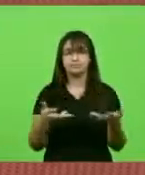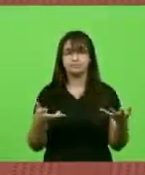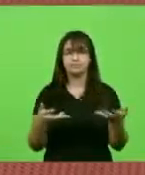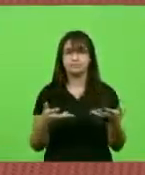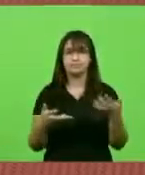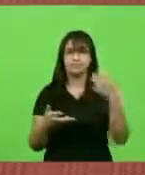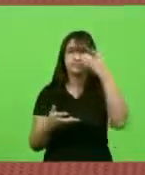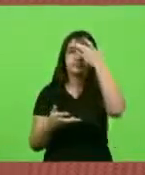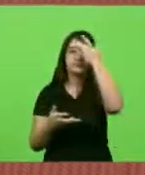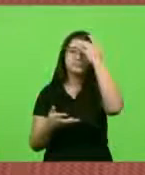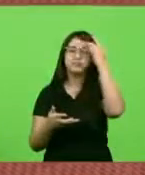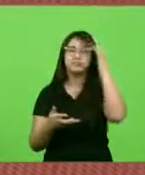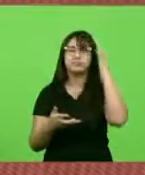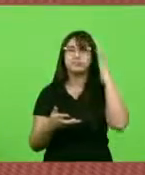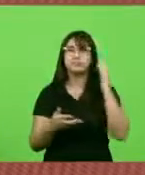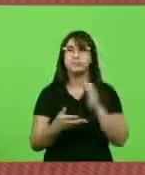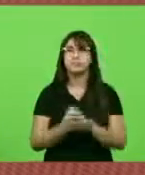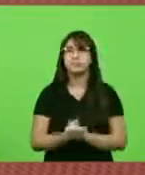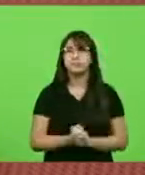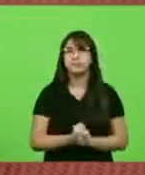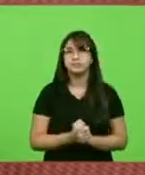desejo, deputado Silvio,